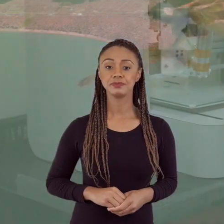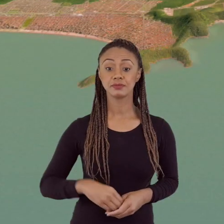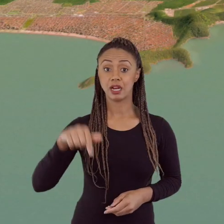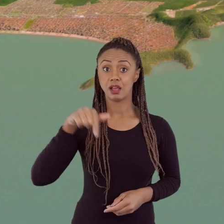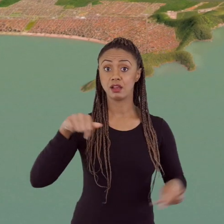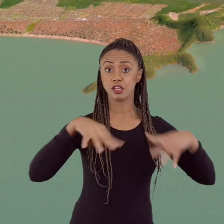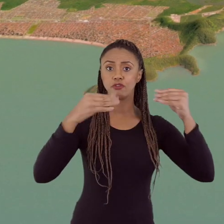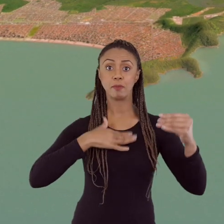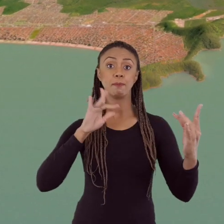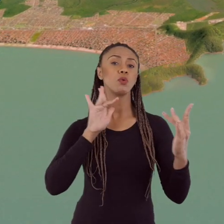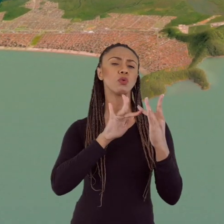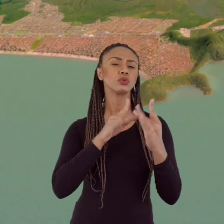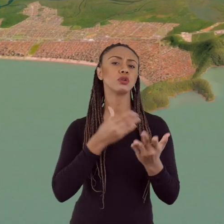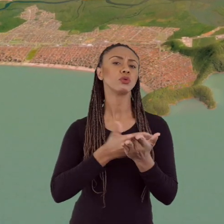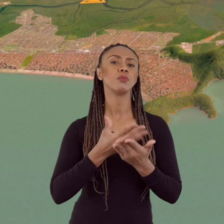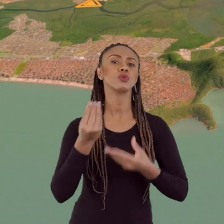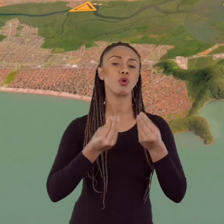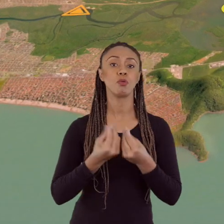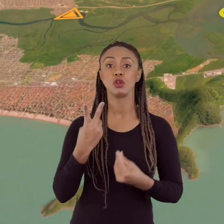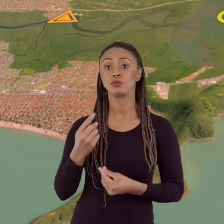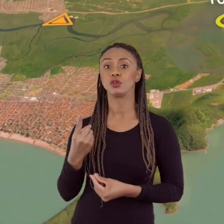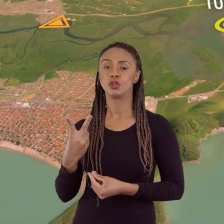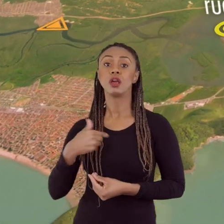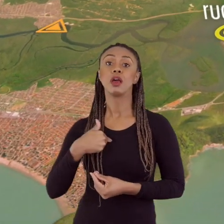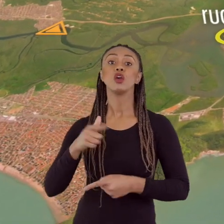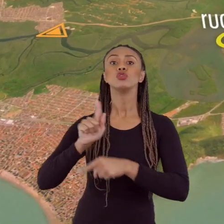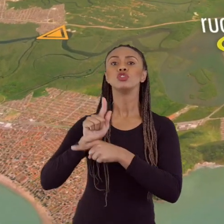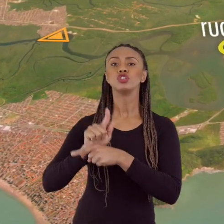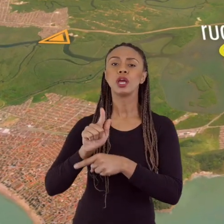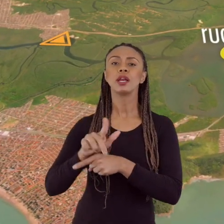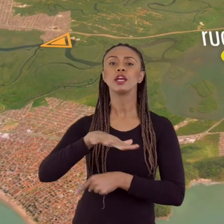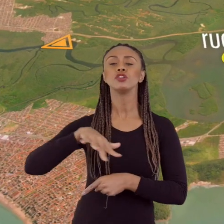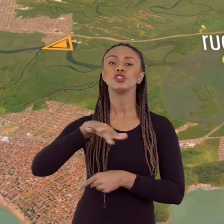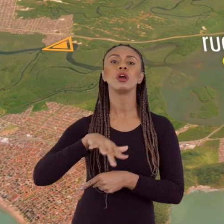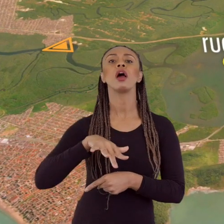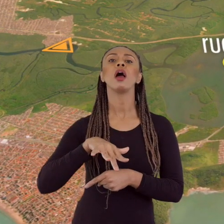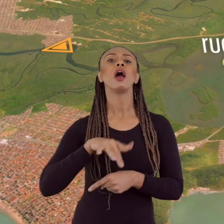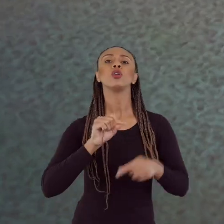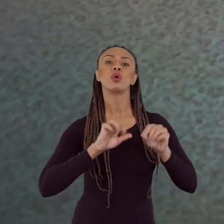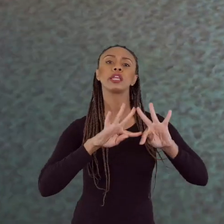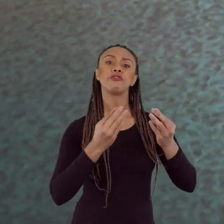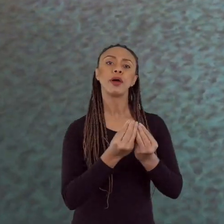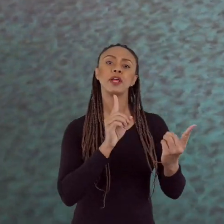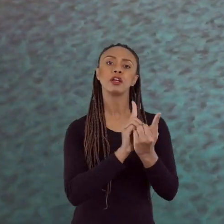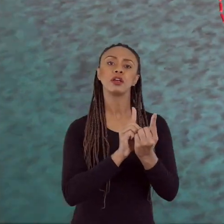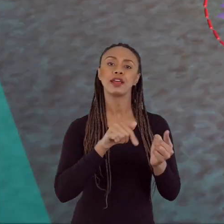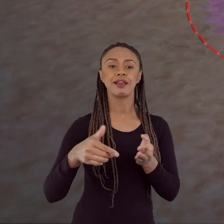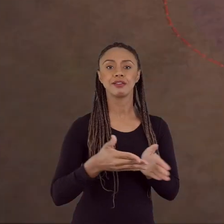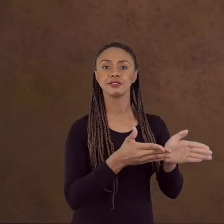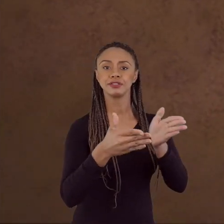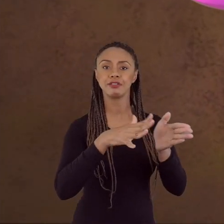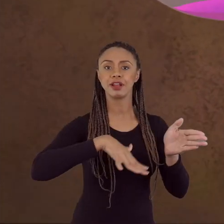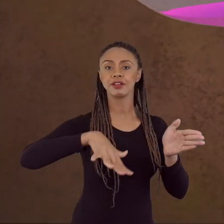O meu contato com Unifesto começou em 2012. Na época, estava gerente da Unidade de Saúde da Família da Vila dos Pescadores. A Unifesto tem um papel